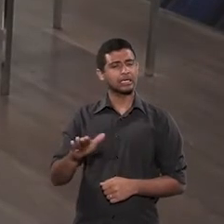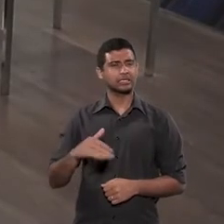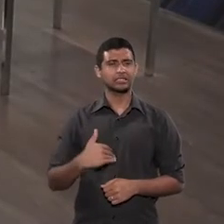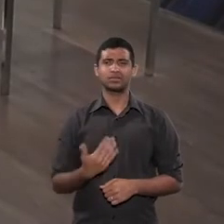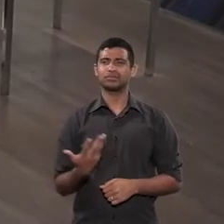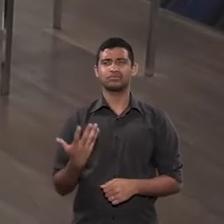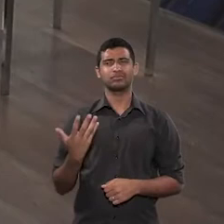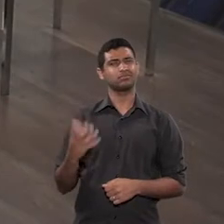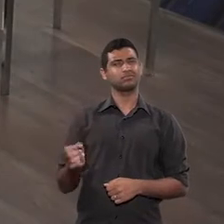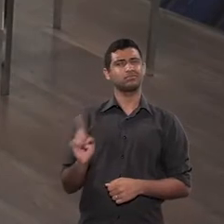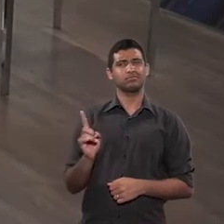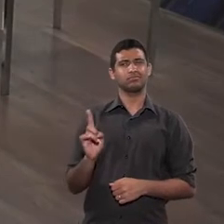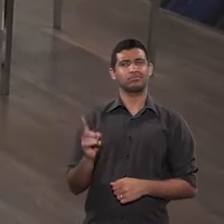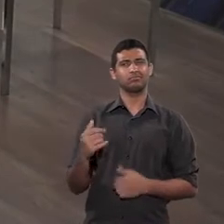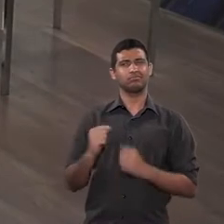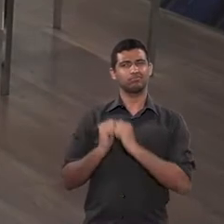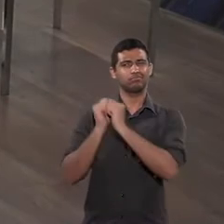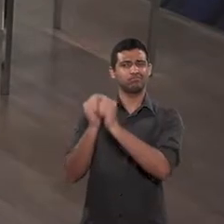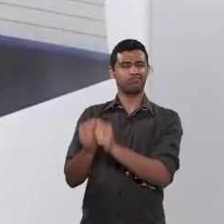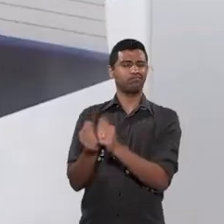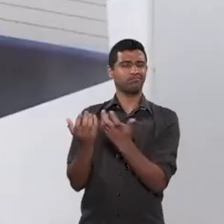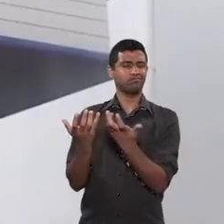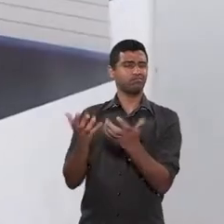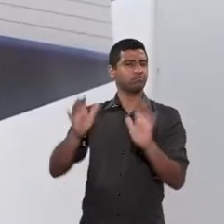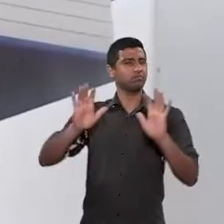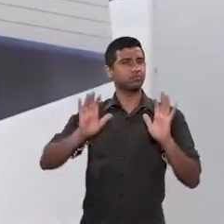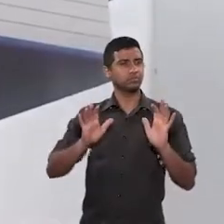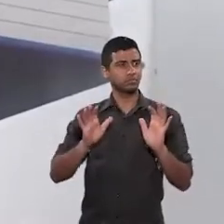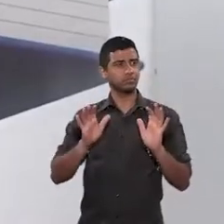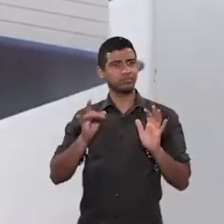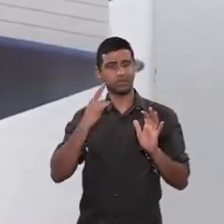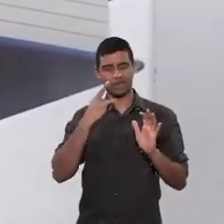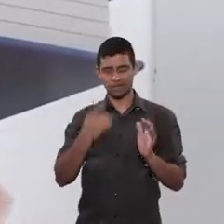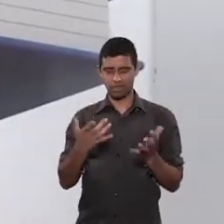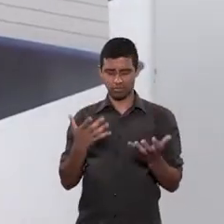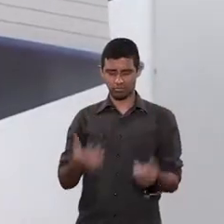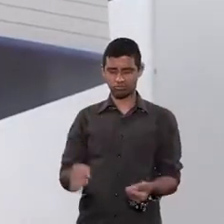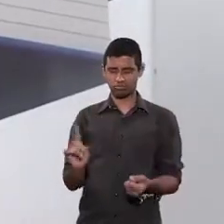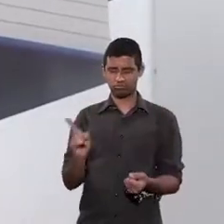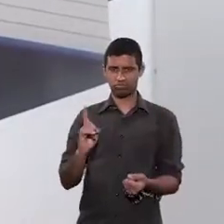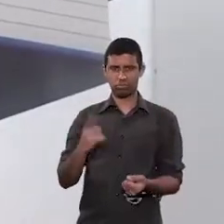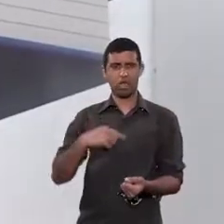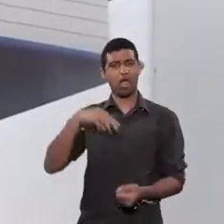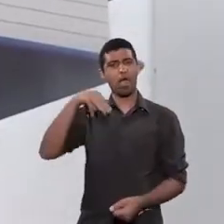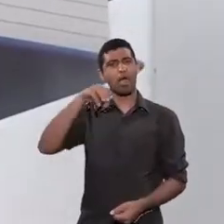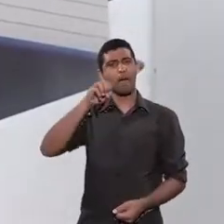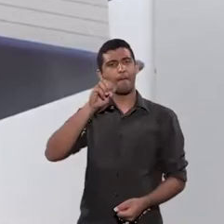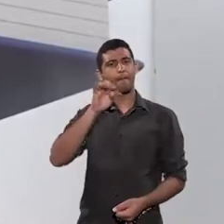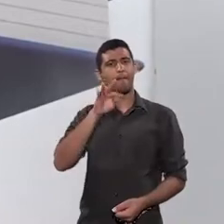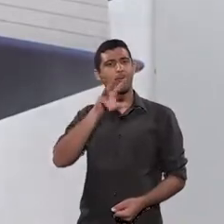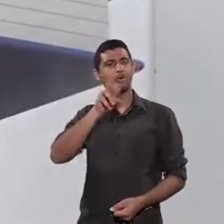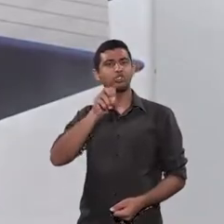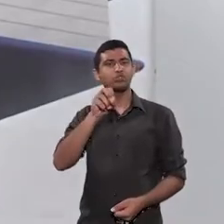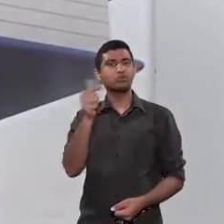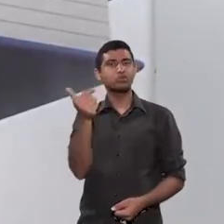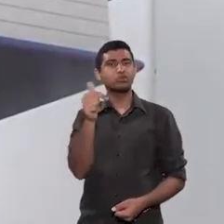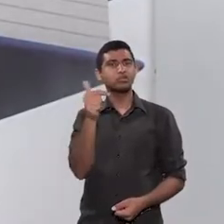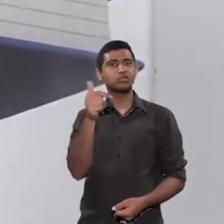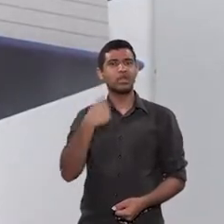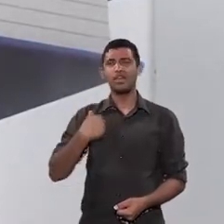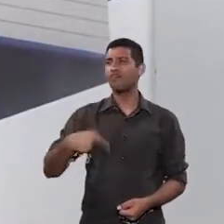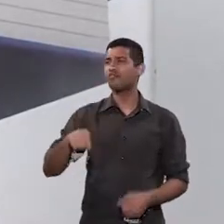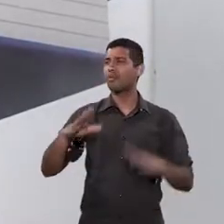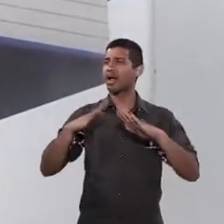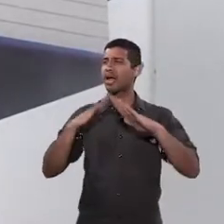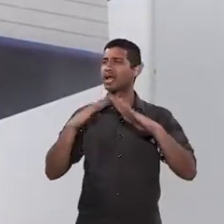começar a recusar a ir com o outro. E essa recusa, ela, normalmente, ela é injustificada. Então, eu não quero ir para a casa do meu pai porque lá eu fico